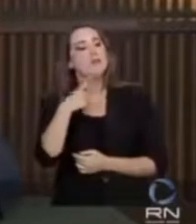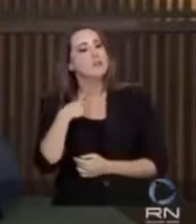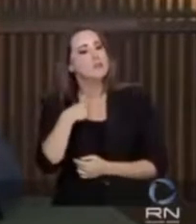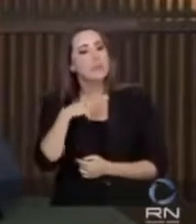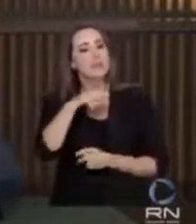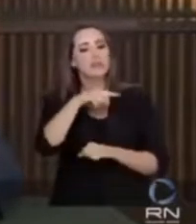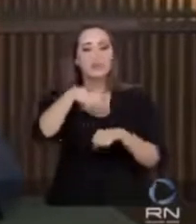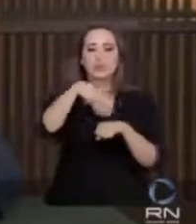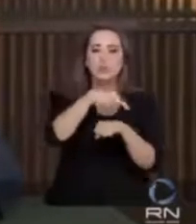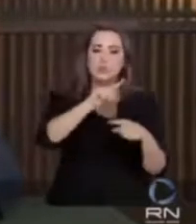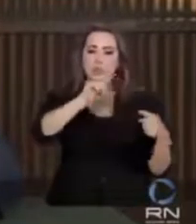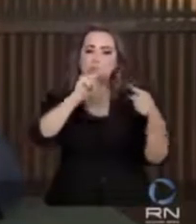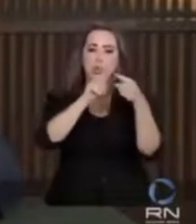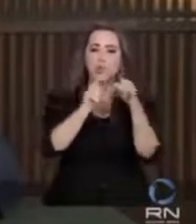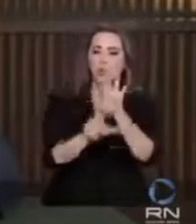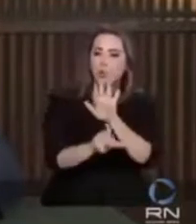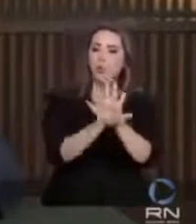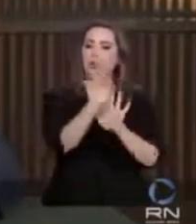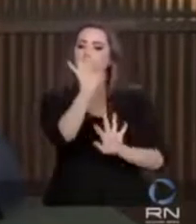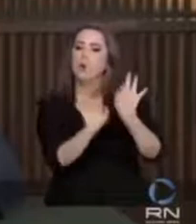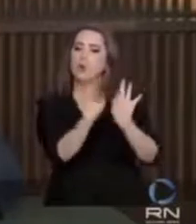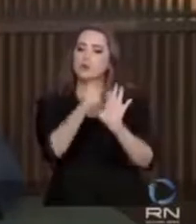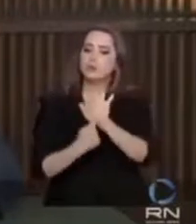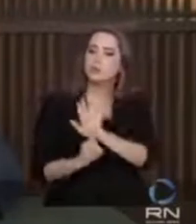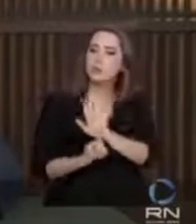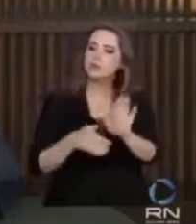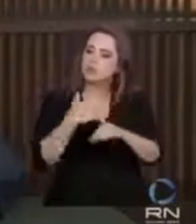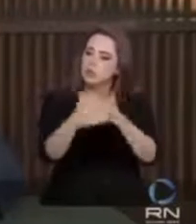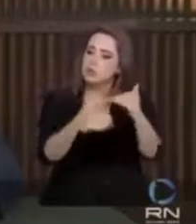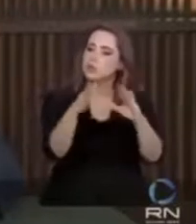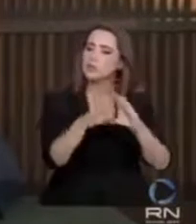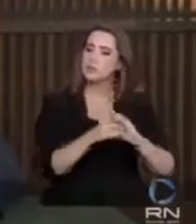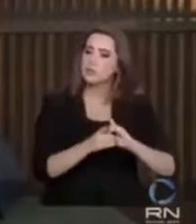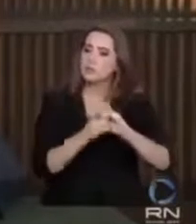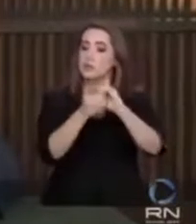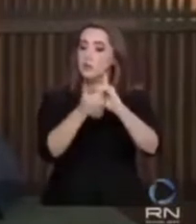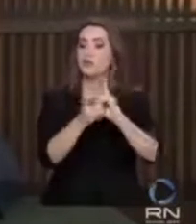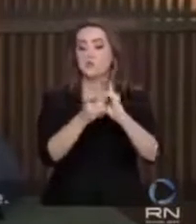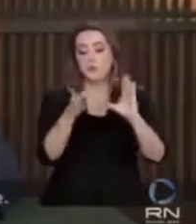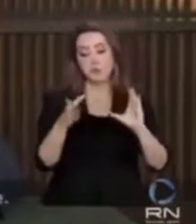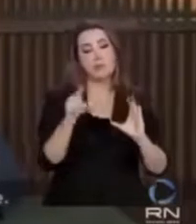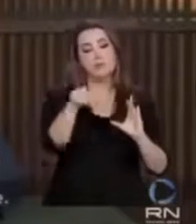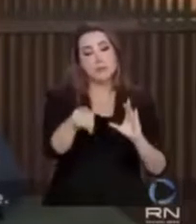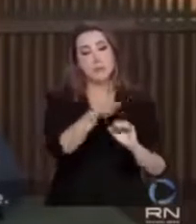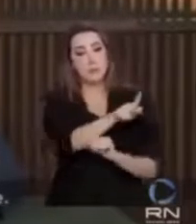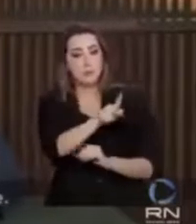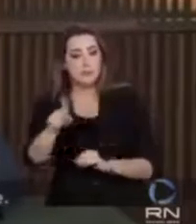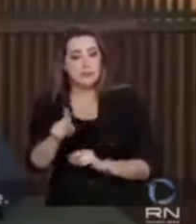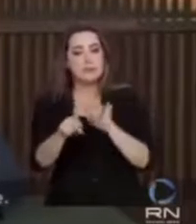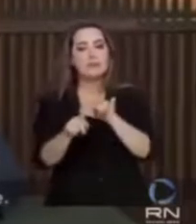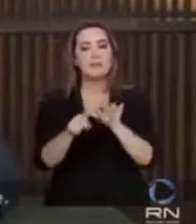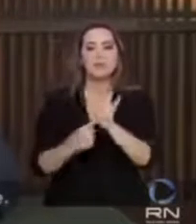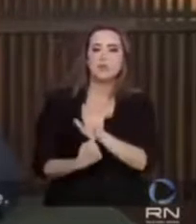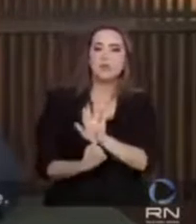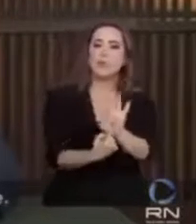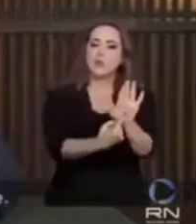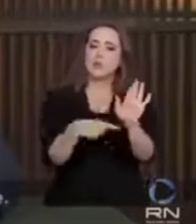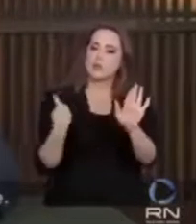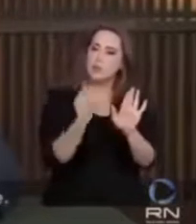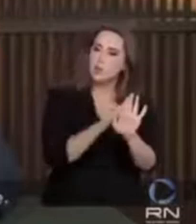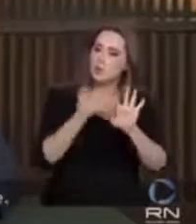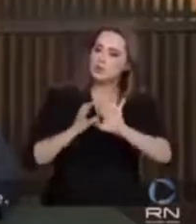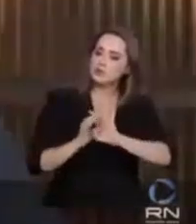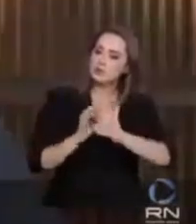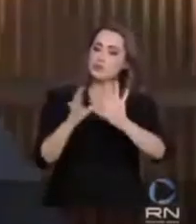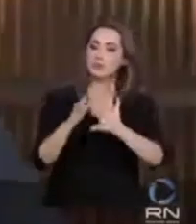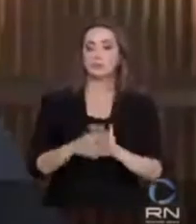balizados pela lei e pela ordem. Demonstram o amadurecimento da nossa democracia presidencialista e são expressões evidentes